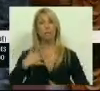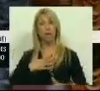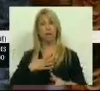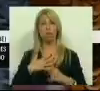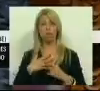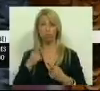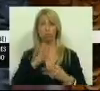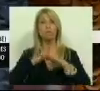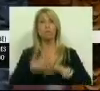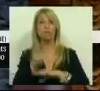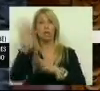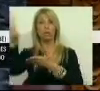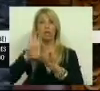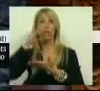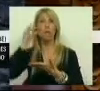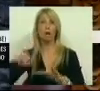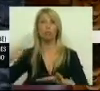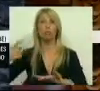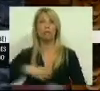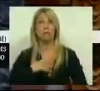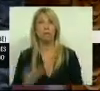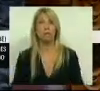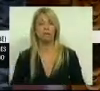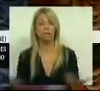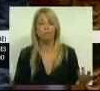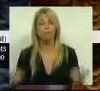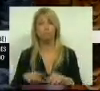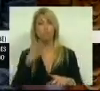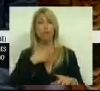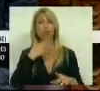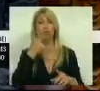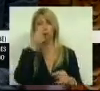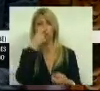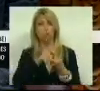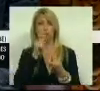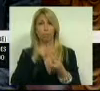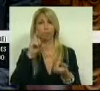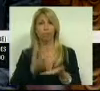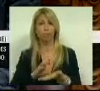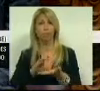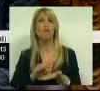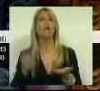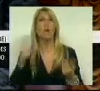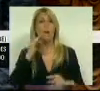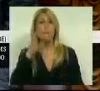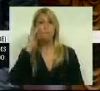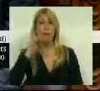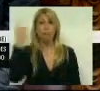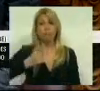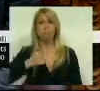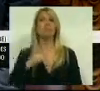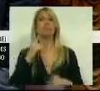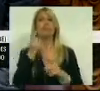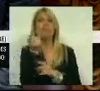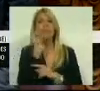no acesso ao financiamento bancário. É que para além do crédito ser muito reduzido, ainda por cima os bancos continuam a impor taxas